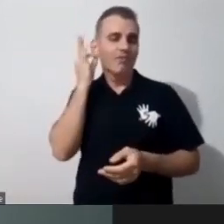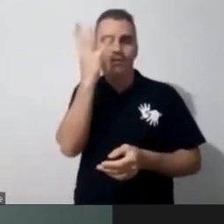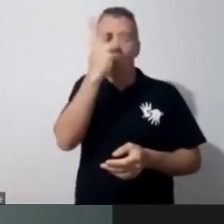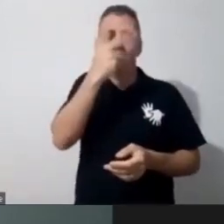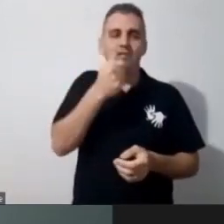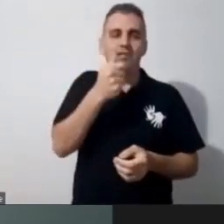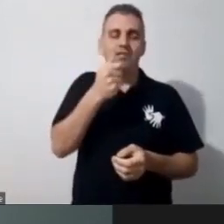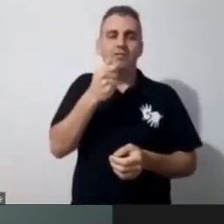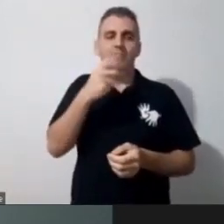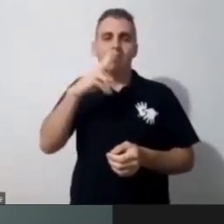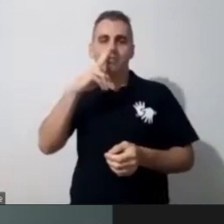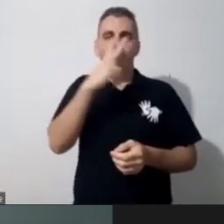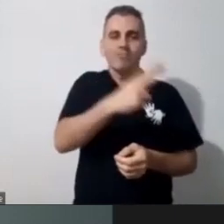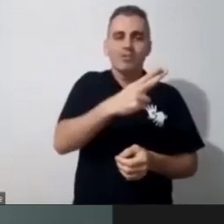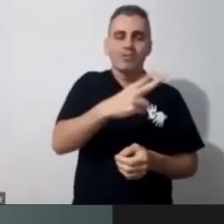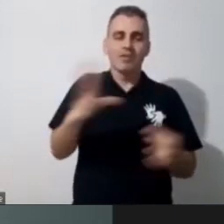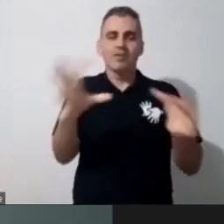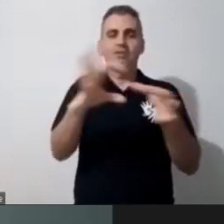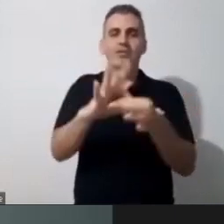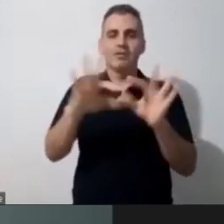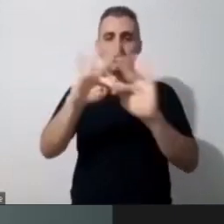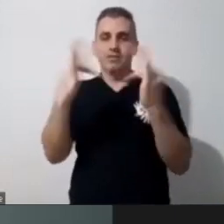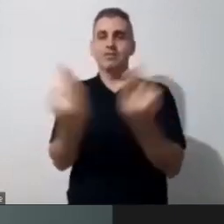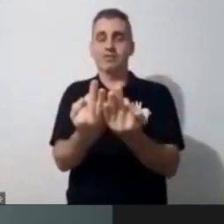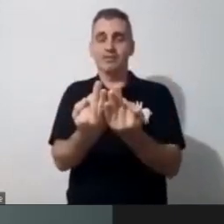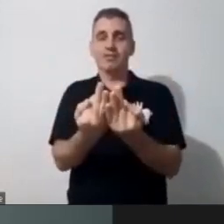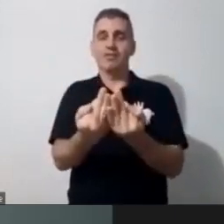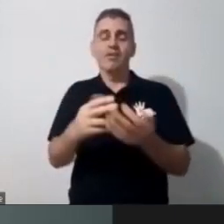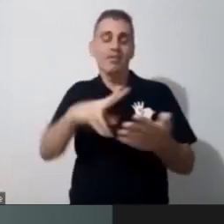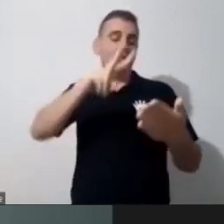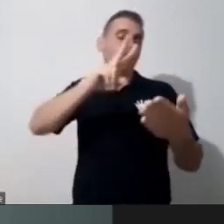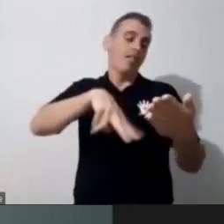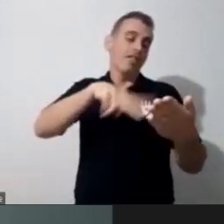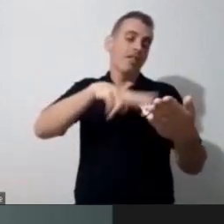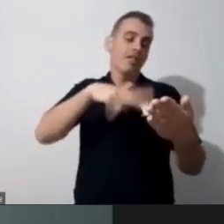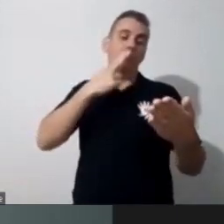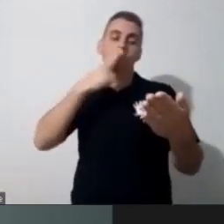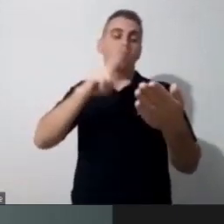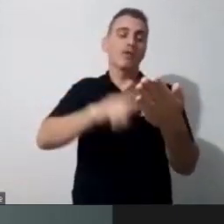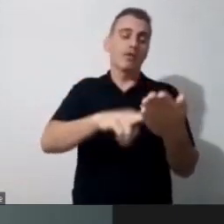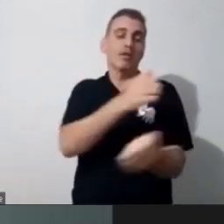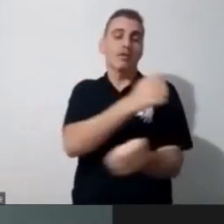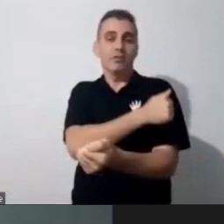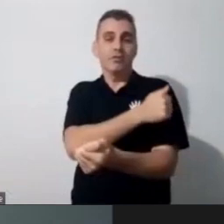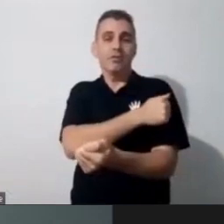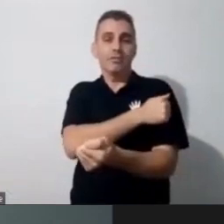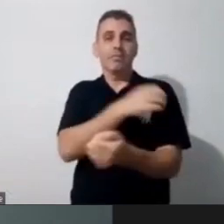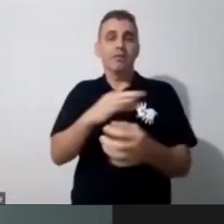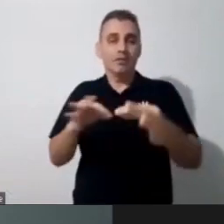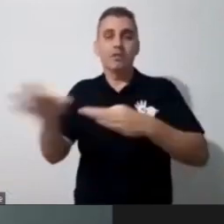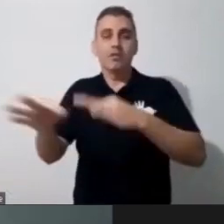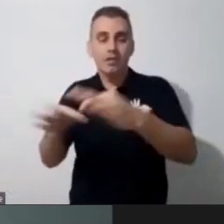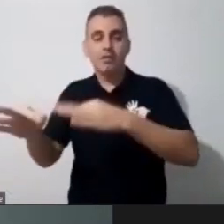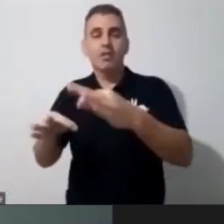coleção, a família vai precisar ler aquela carta, alguém da família vai sentar, vai ler, e aquele planejamento vai ser lido